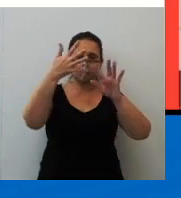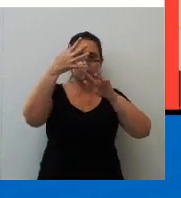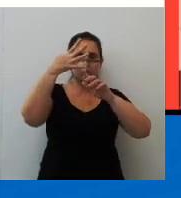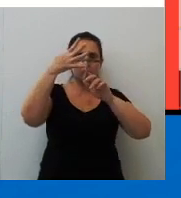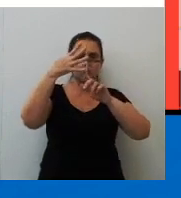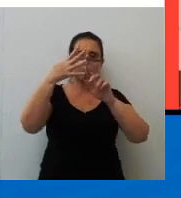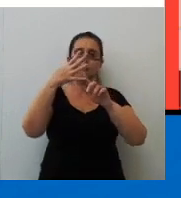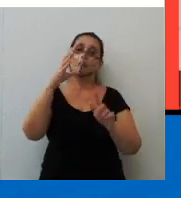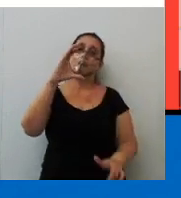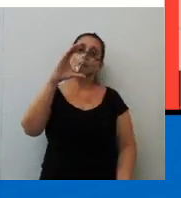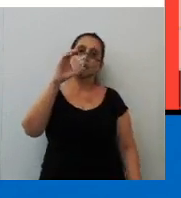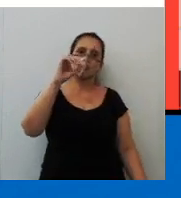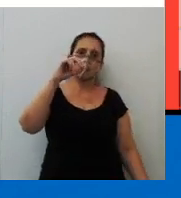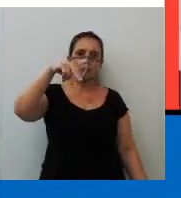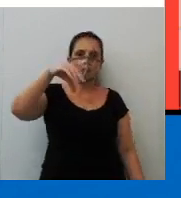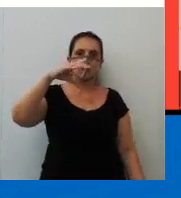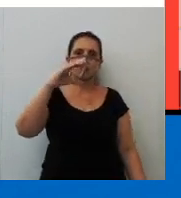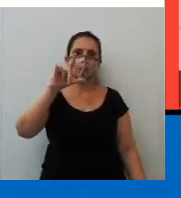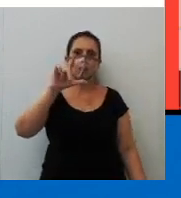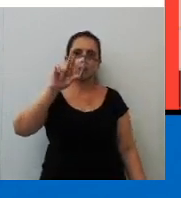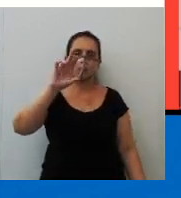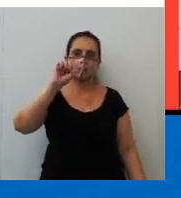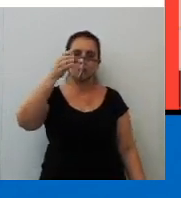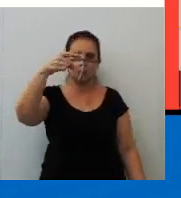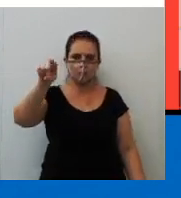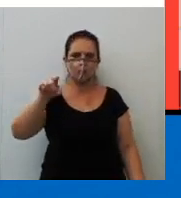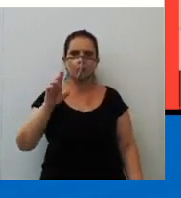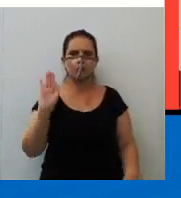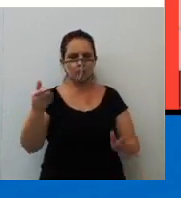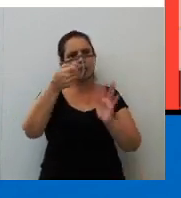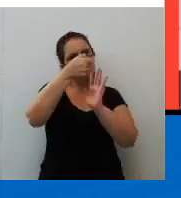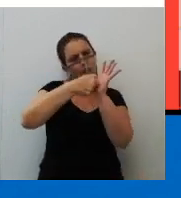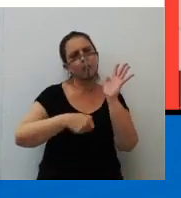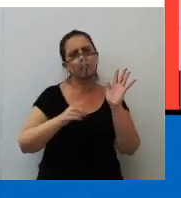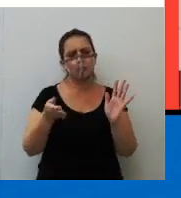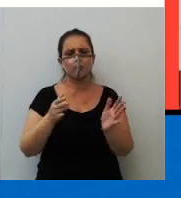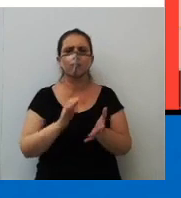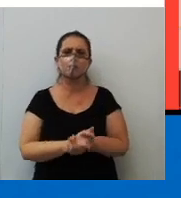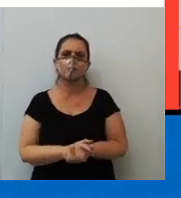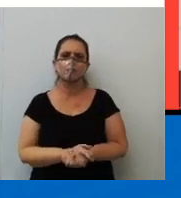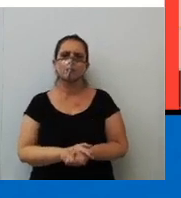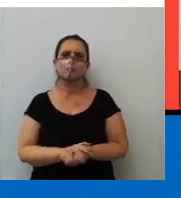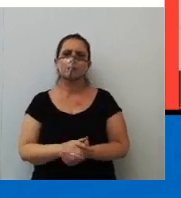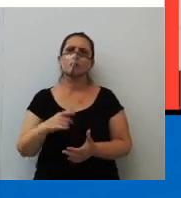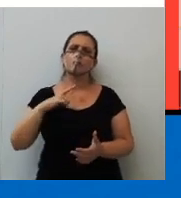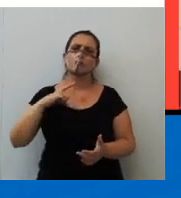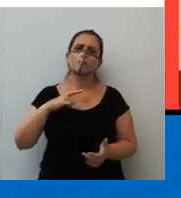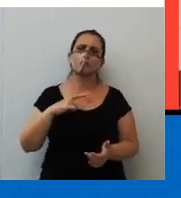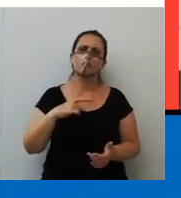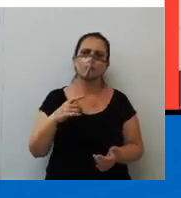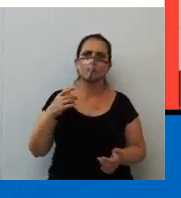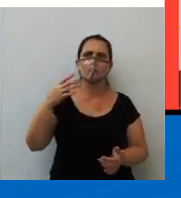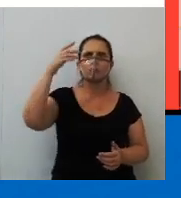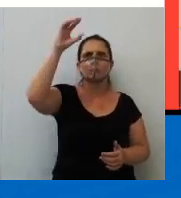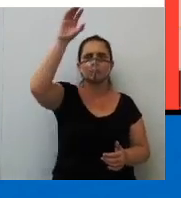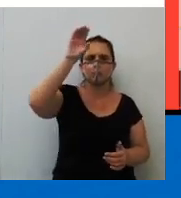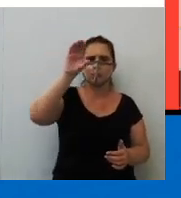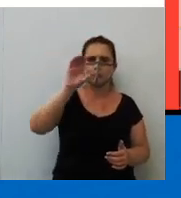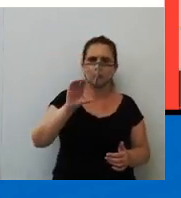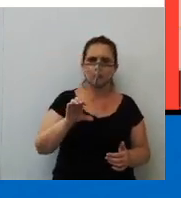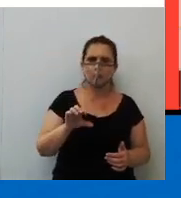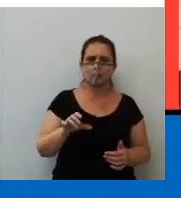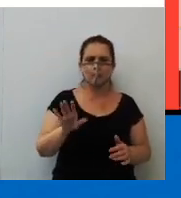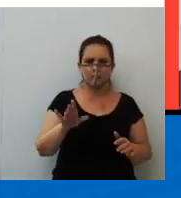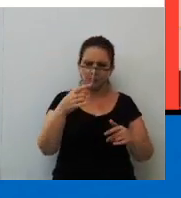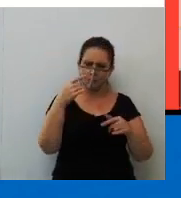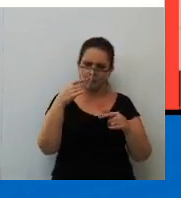quarto parágrafo do teu texto. Luiz, eu já vi redações que tem D1, D2 e D3 no desenvolvimento. Tu é